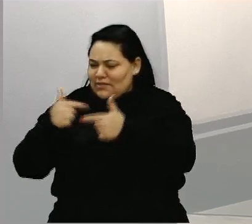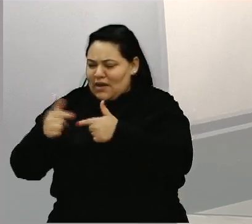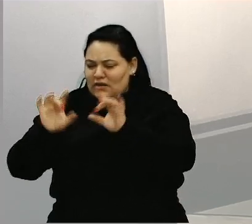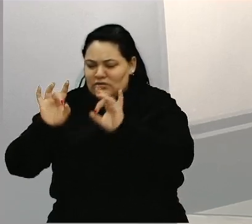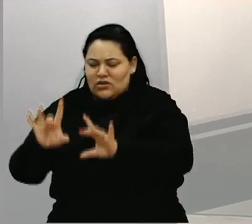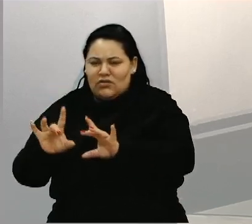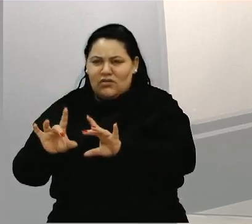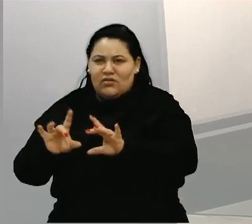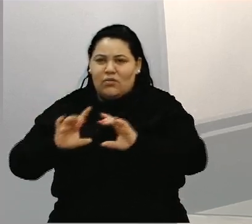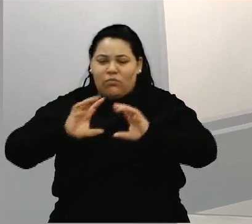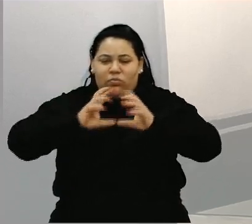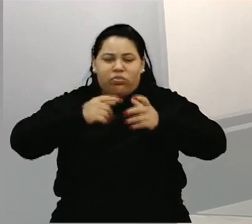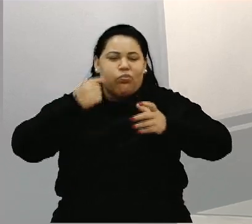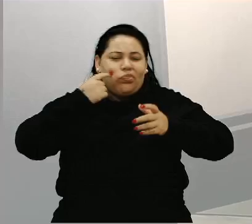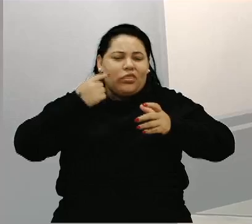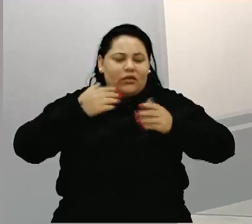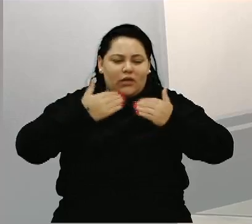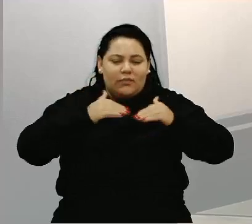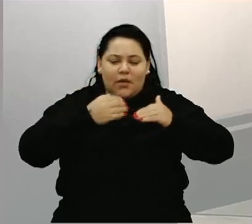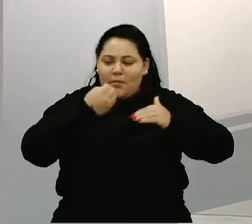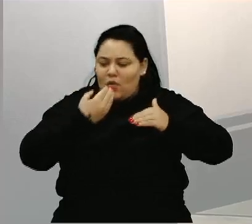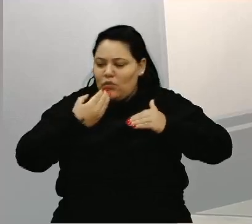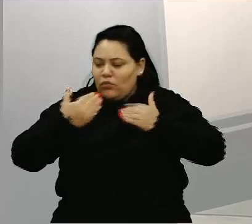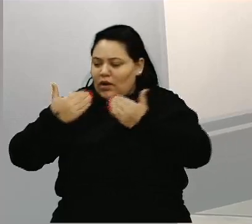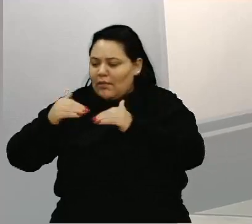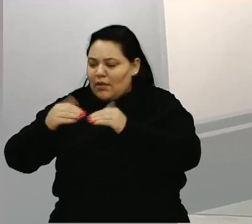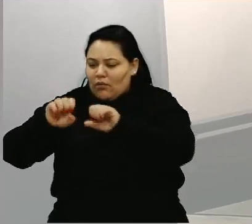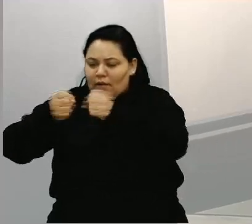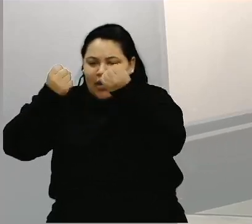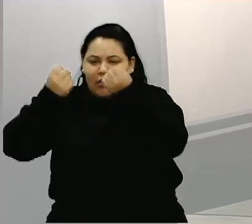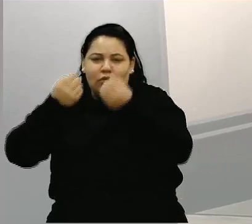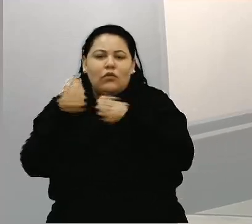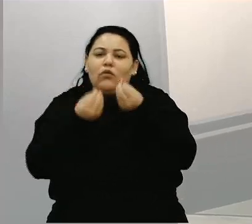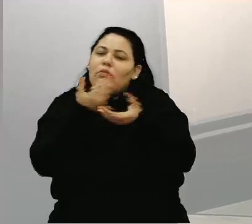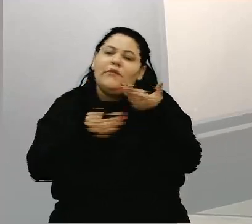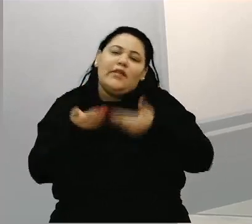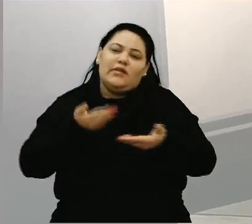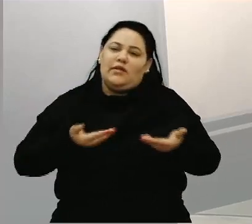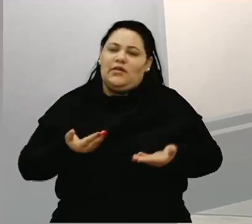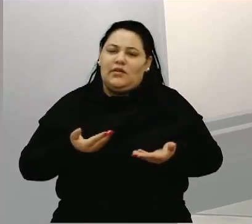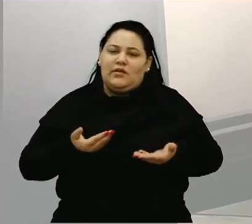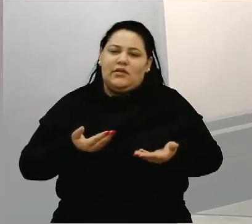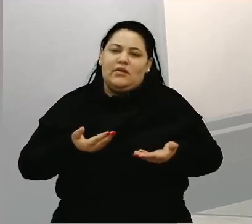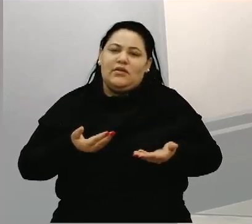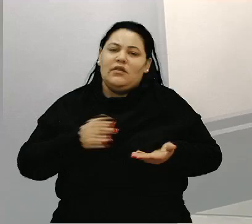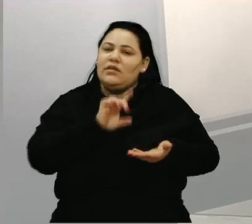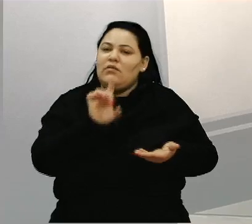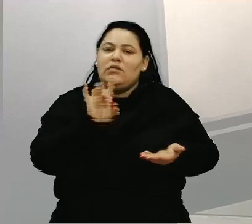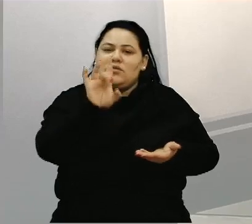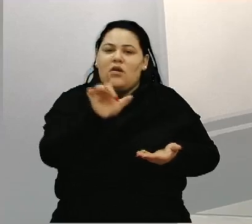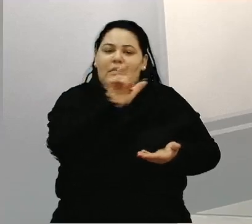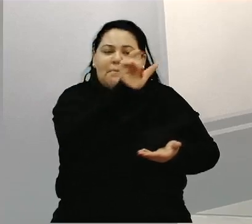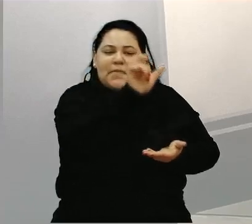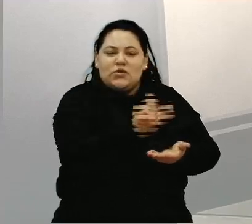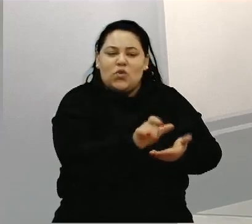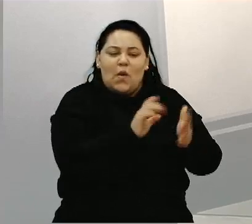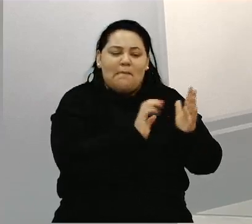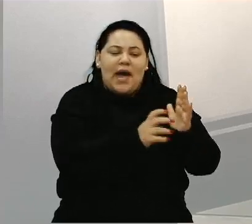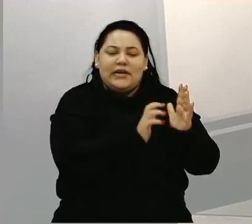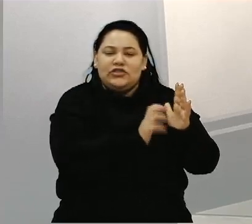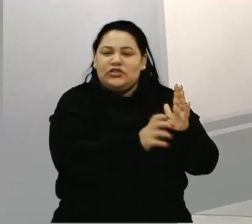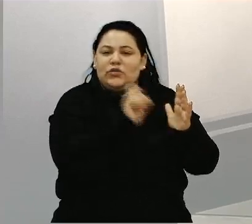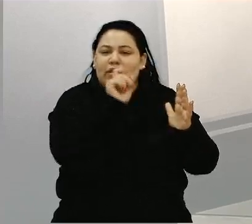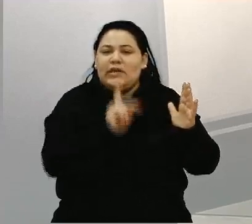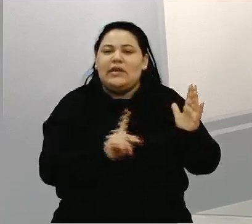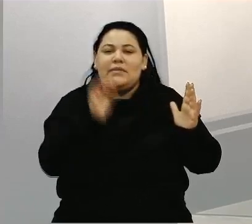quebrado. Como é vai dar conta? Agora que precisaria ter, agora esses dias. Então não é uma questão de pessoa a partir do que está lá.